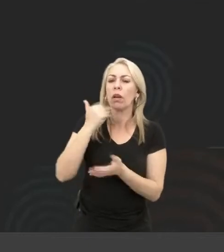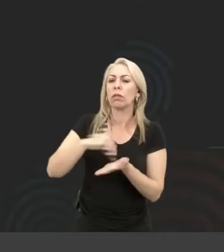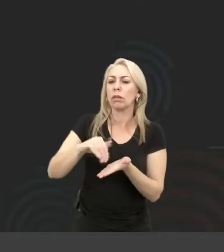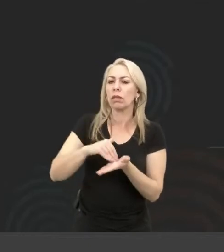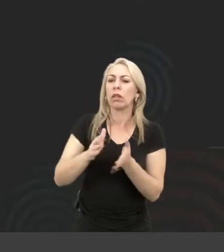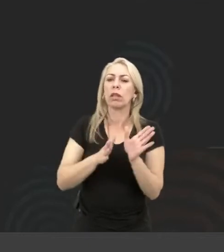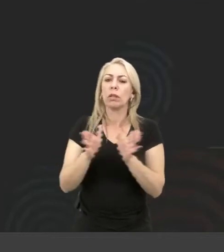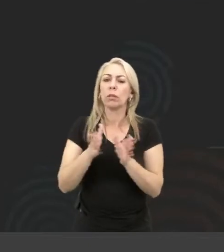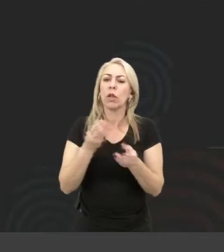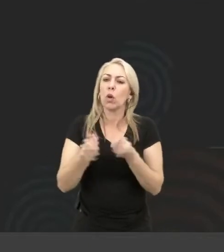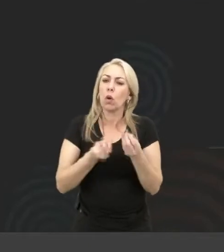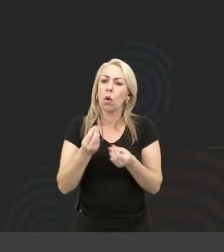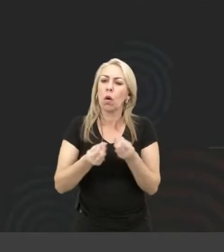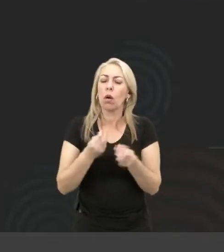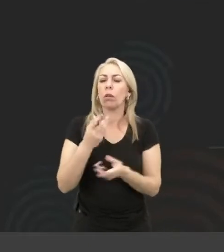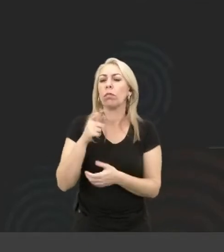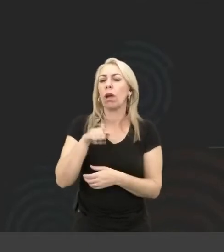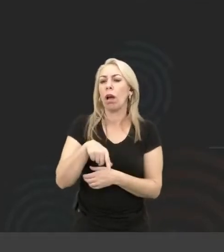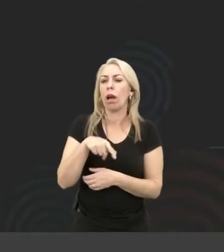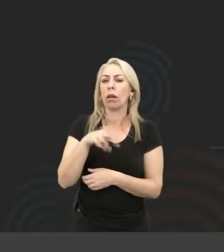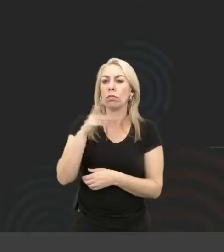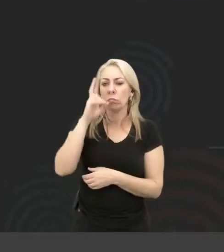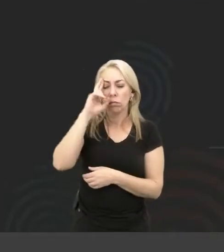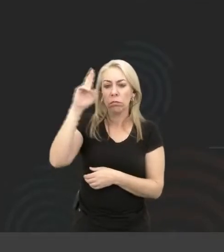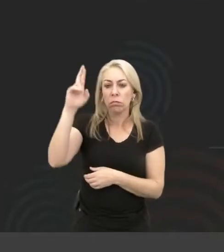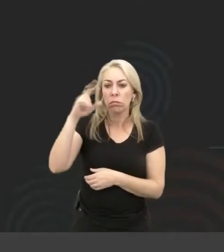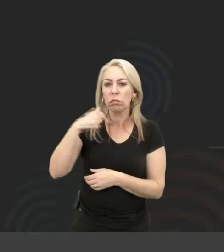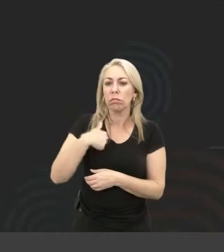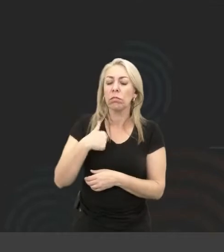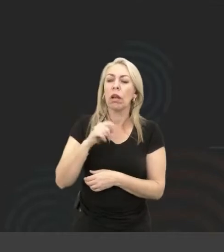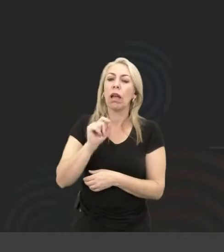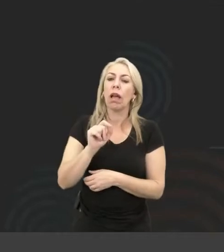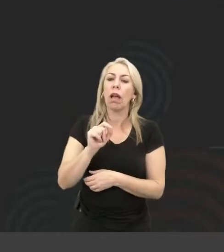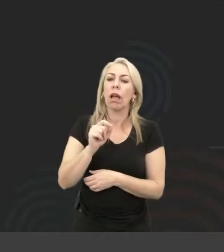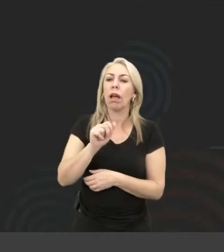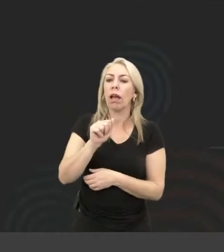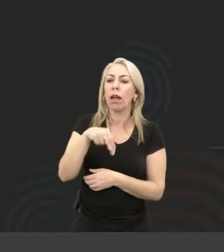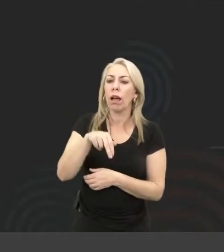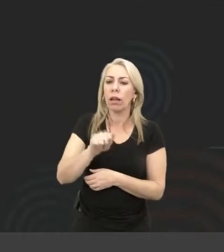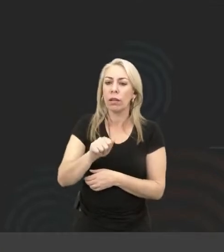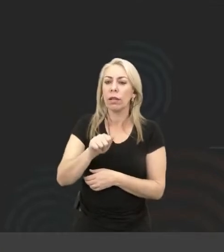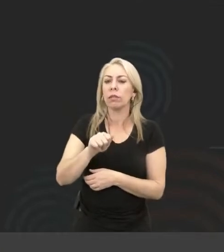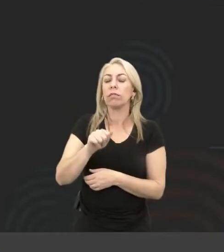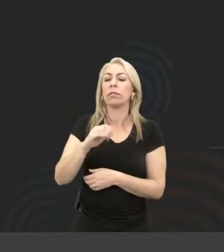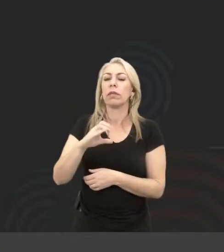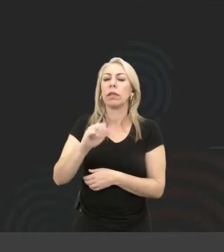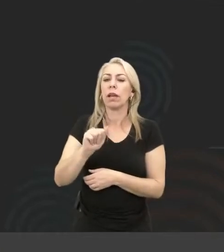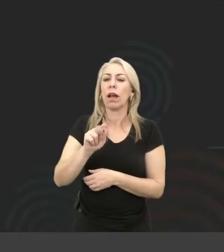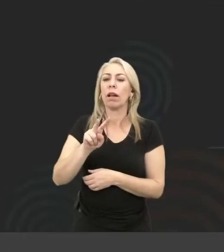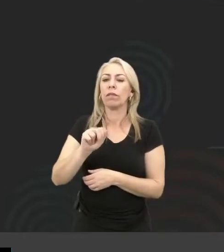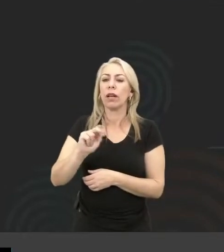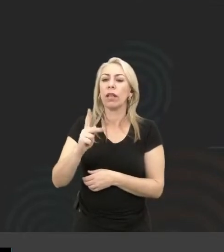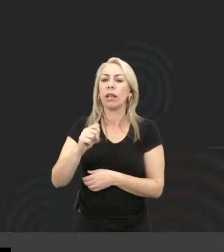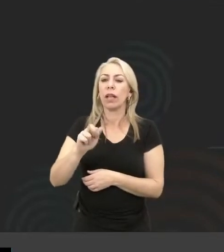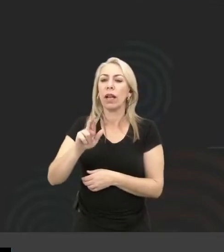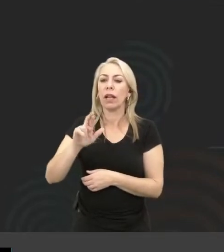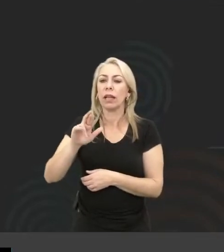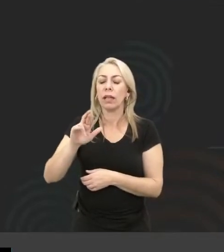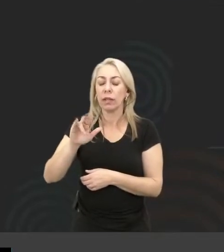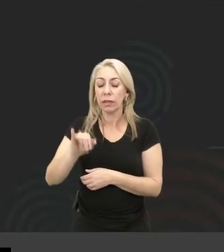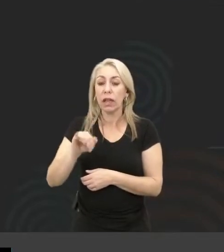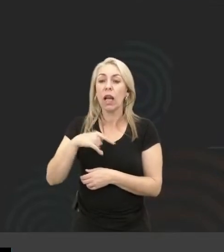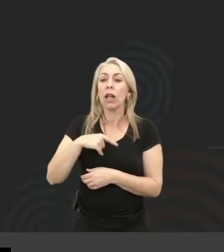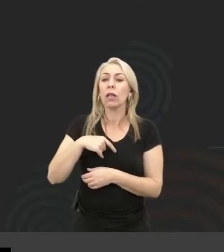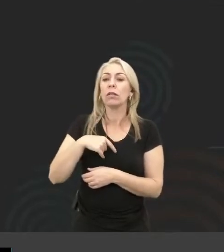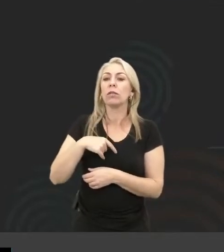Acessibilidade, que é chefiada pela minha querida Ana Cavalieri, e a gente vai pra